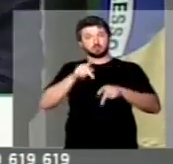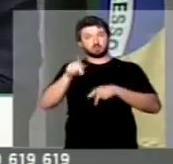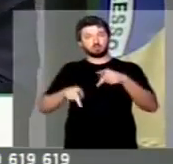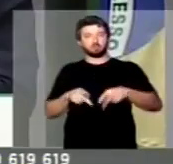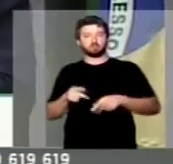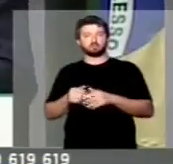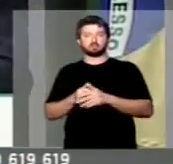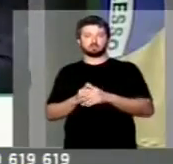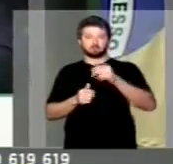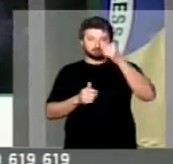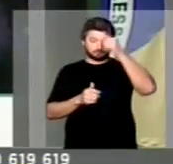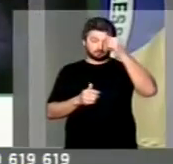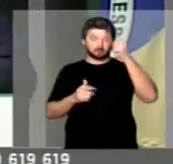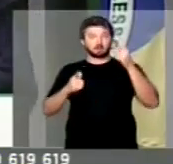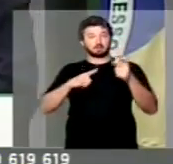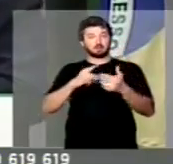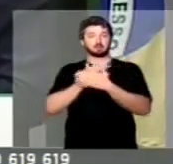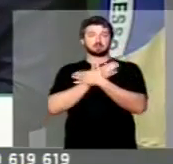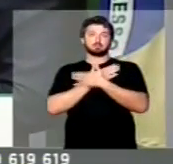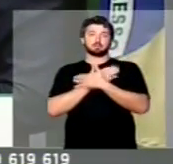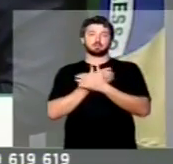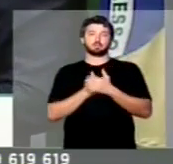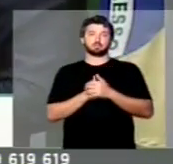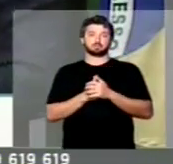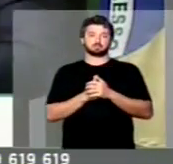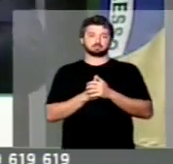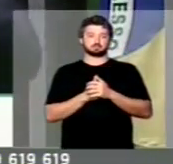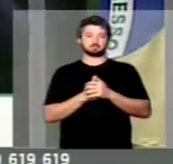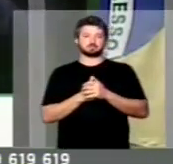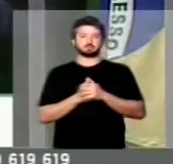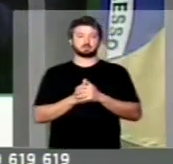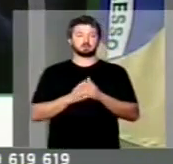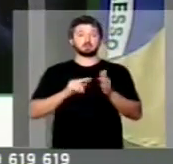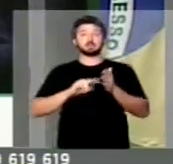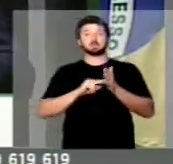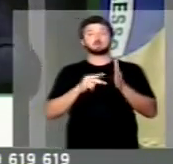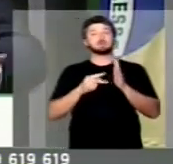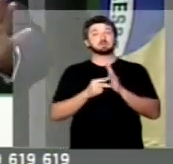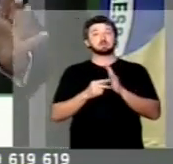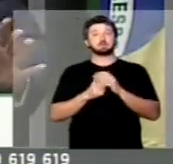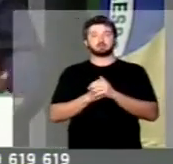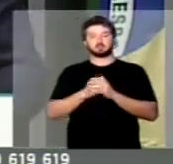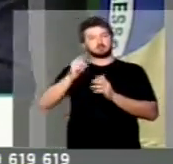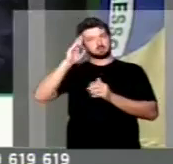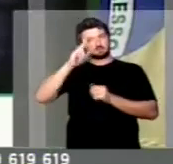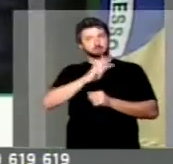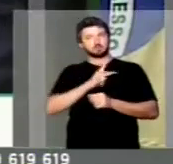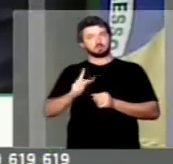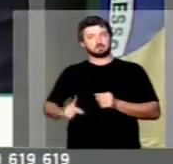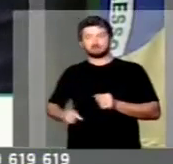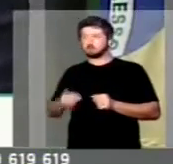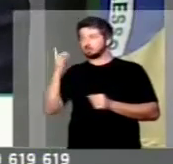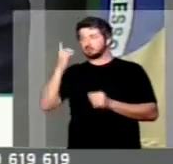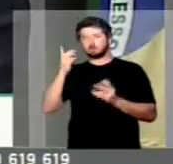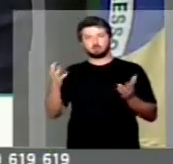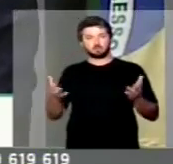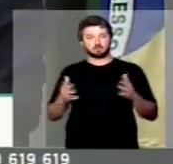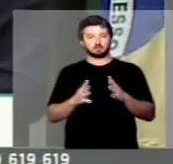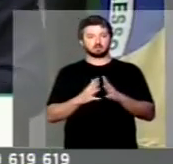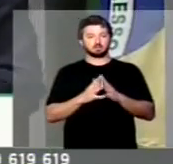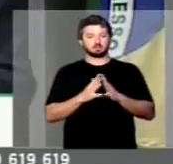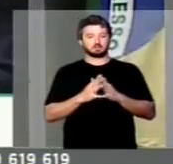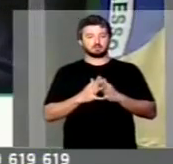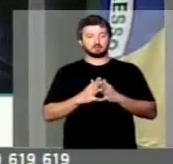população está desempregada. Isso corresponde, senhor presidente, senhoras e senhores deputados,